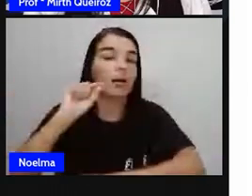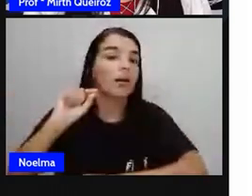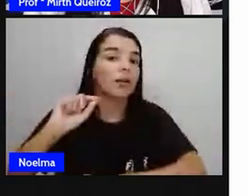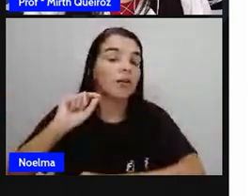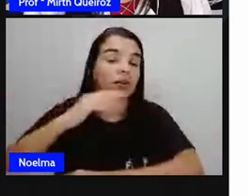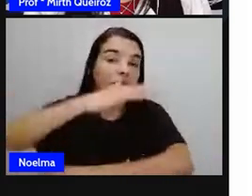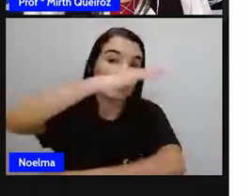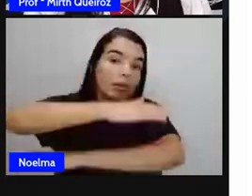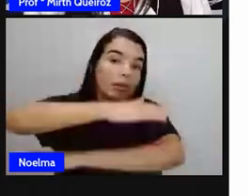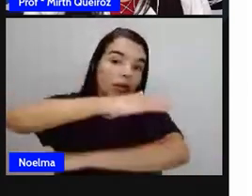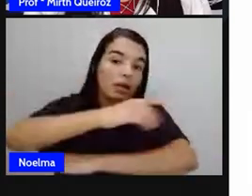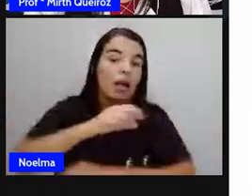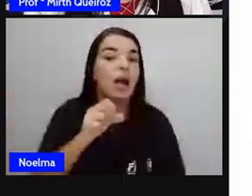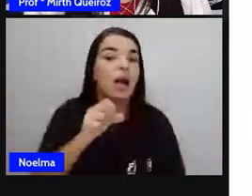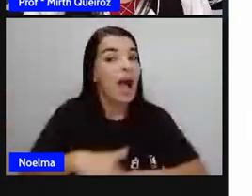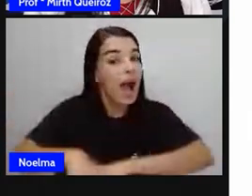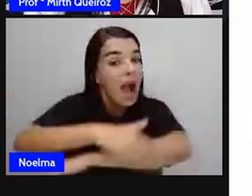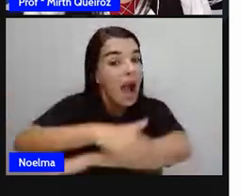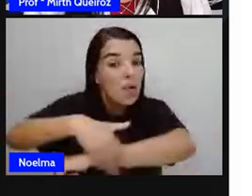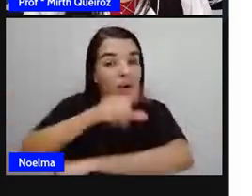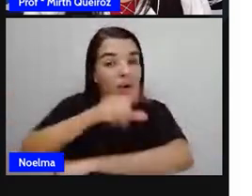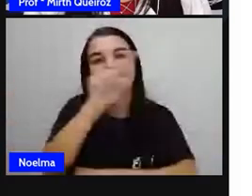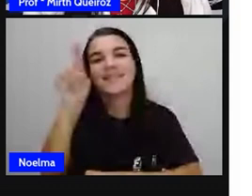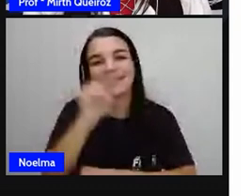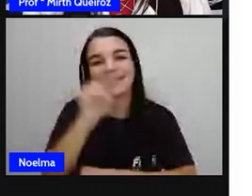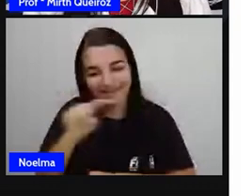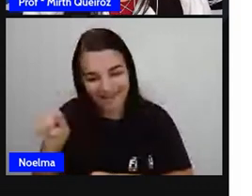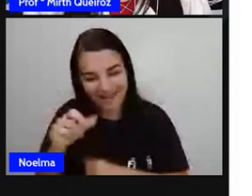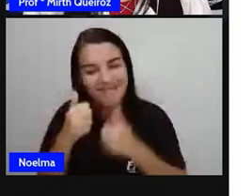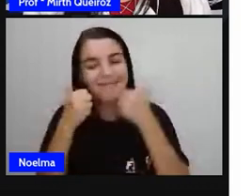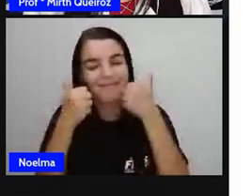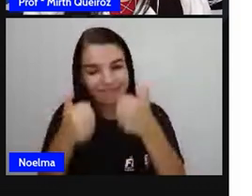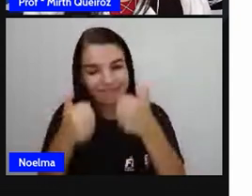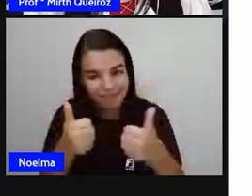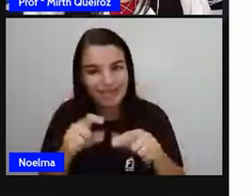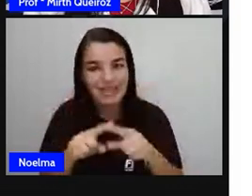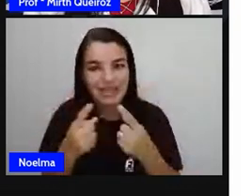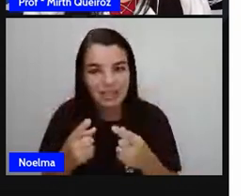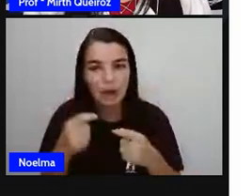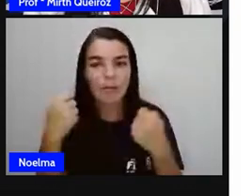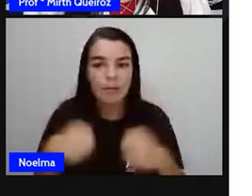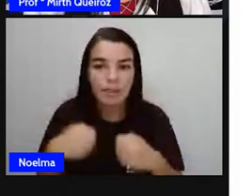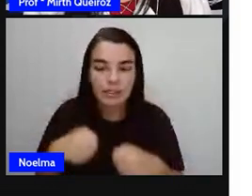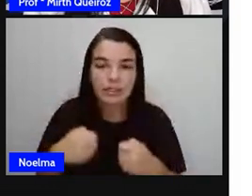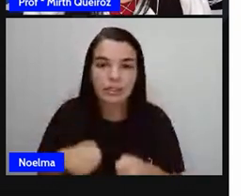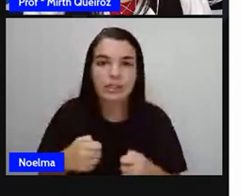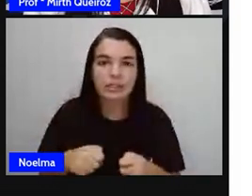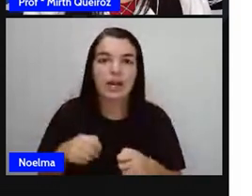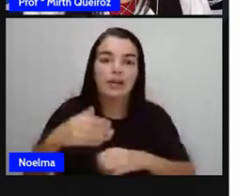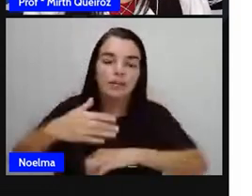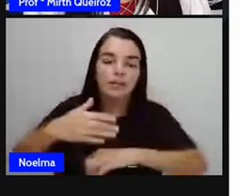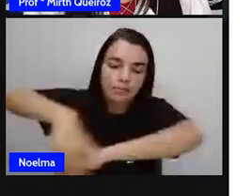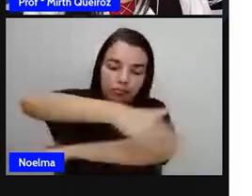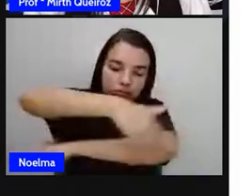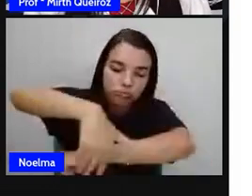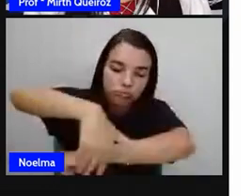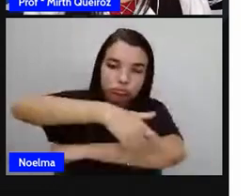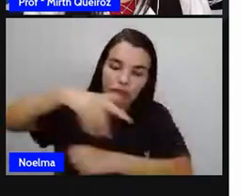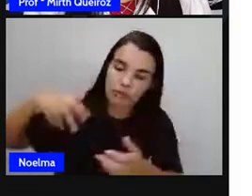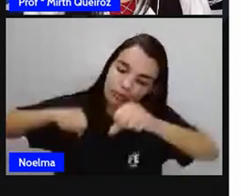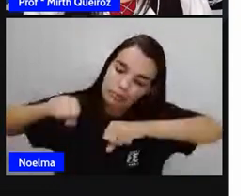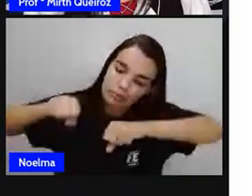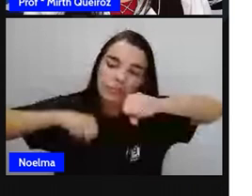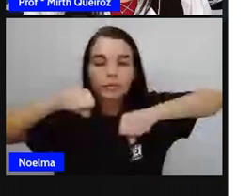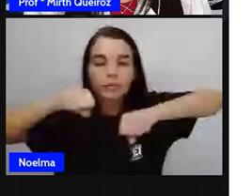Hã? É a rua Z. Então, ele terá que passar pela rua Z, que é a rua